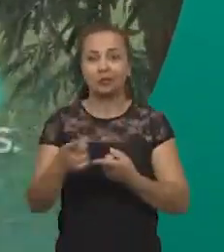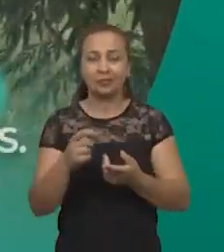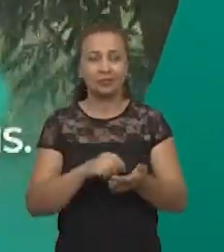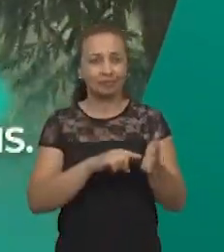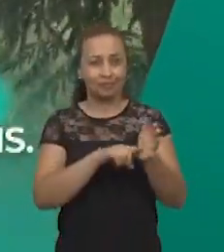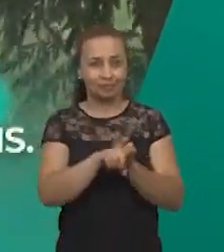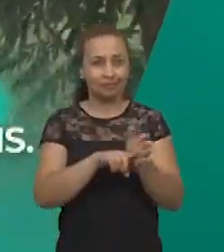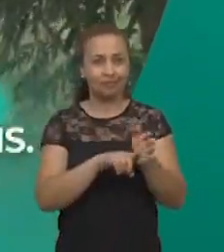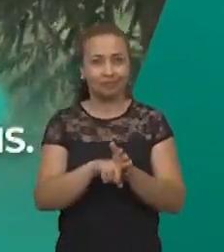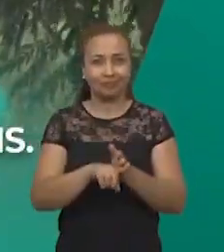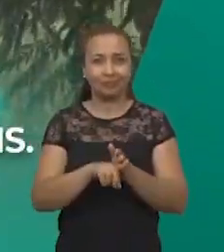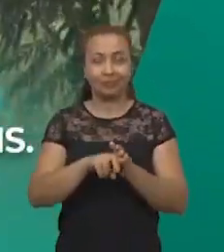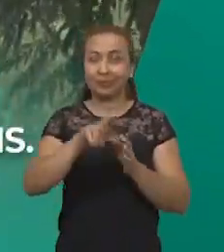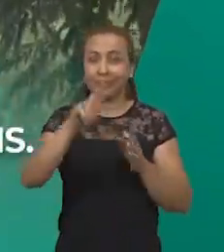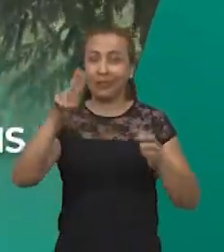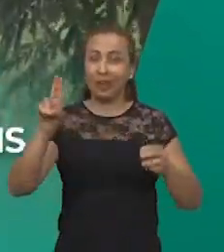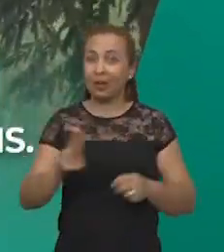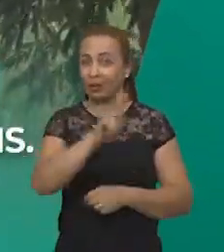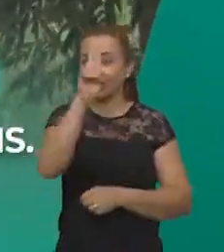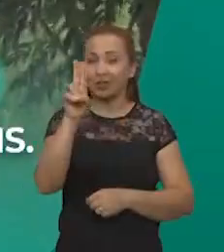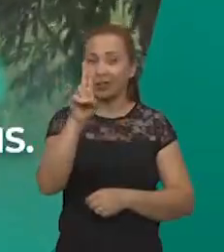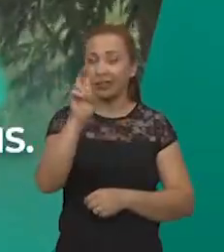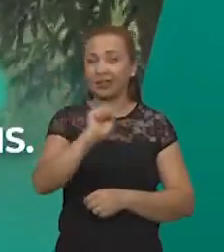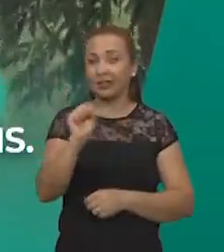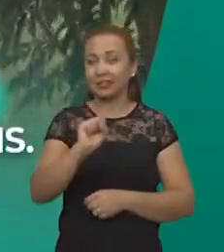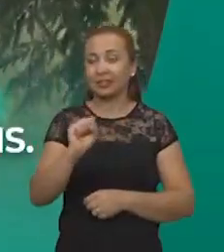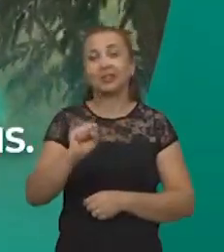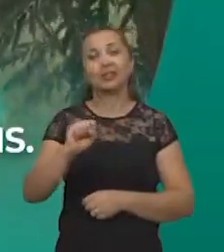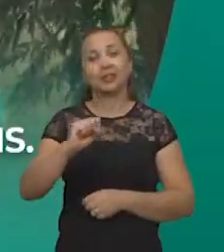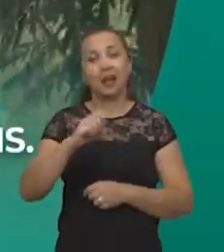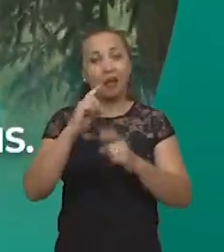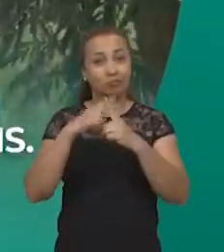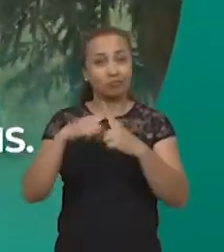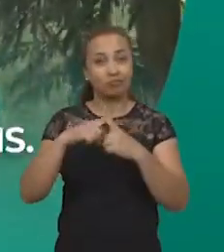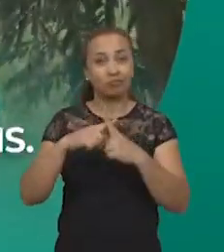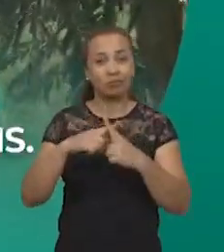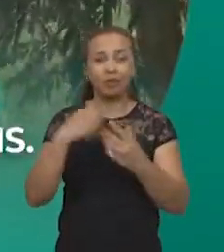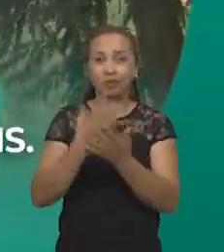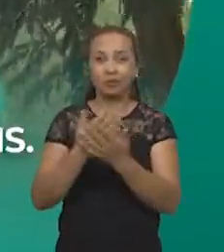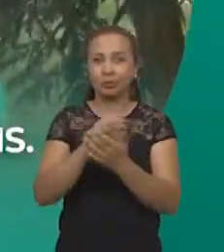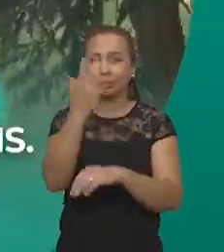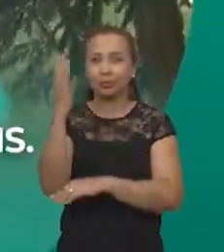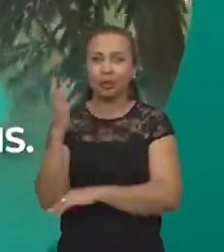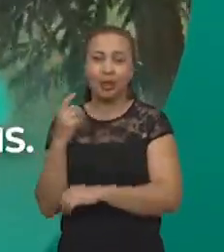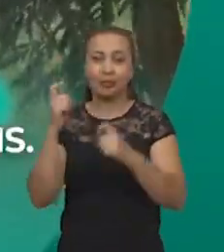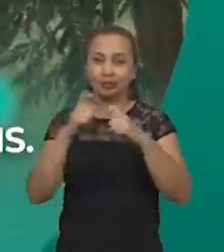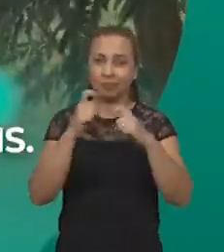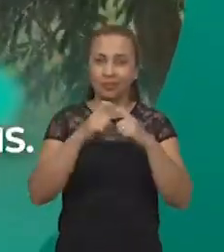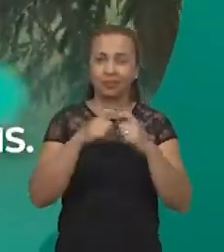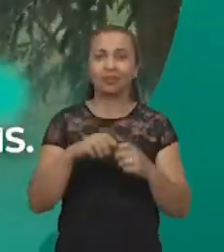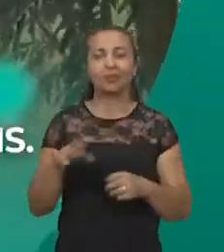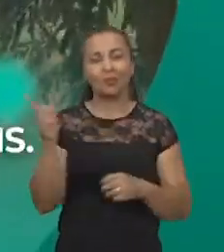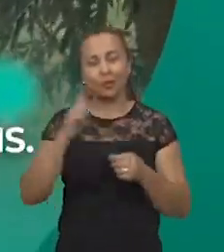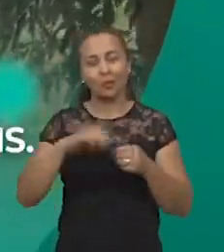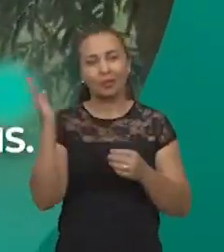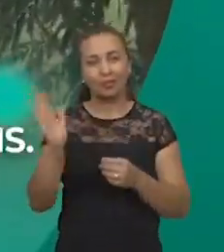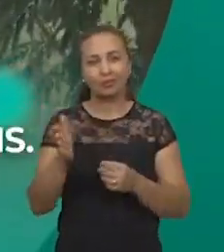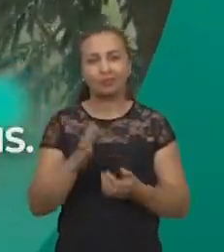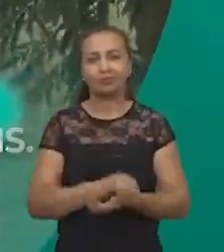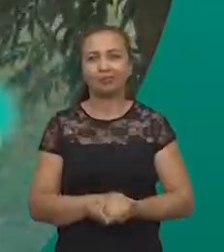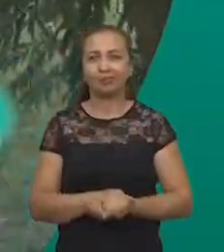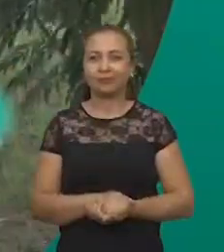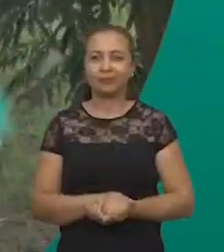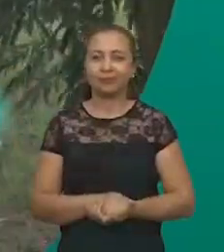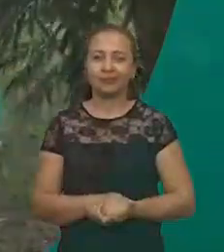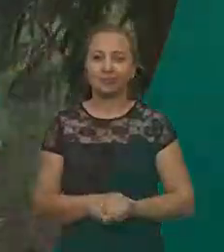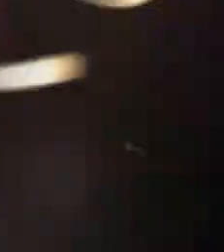E veja daqui a pouco. Pesquisadores da Universidade Estadual de Santa Cruz estudam diversas espécies de plantas medicinais. A